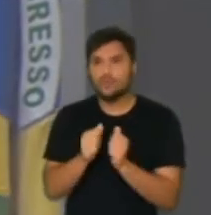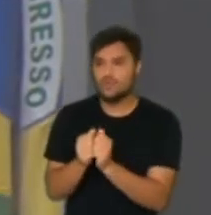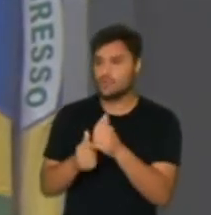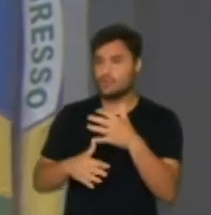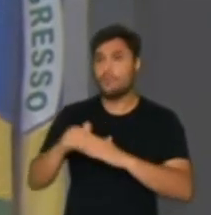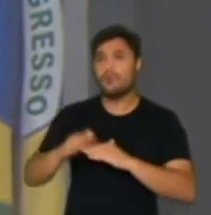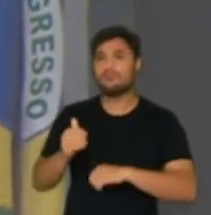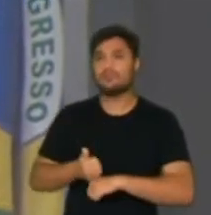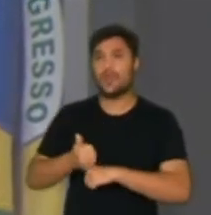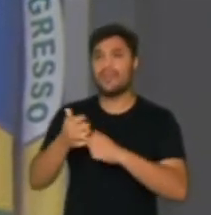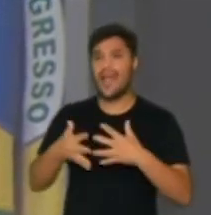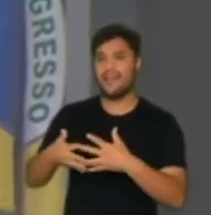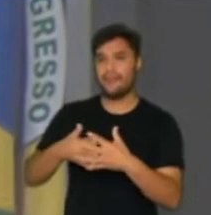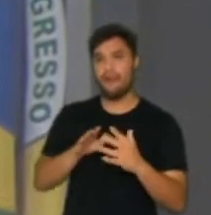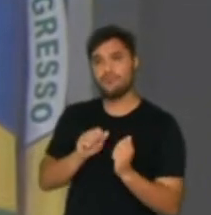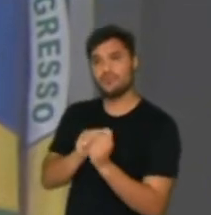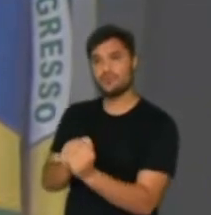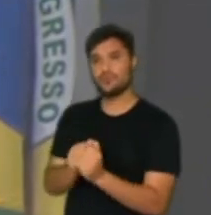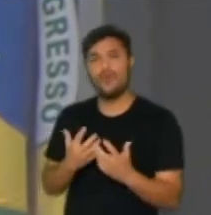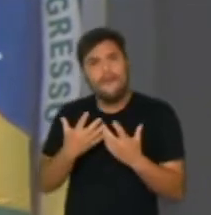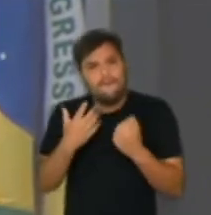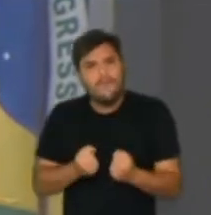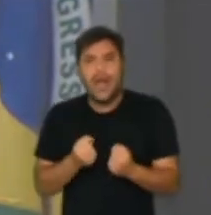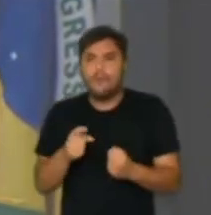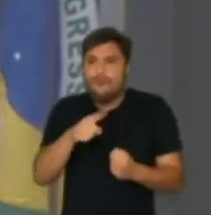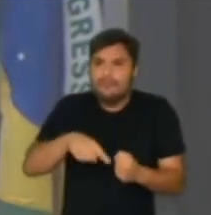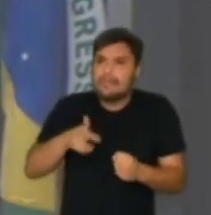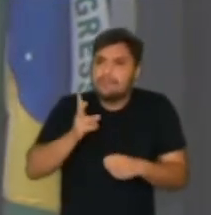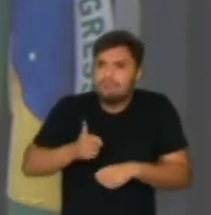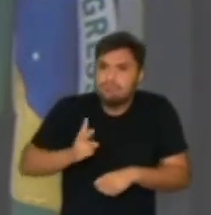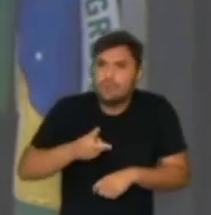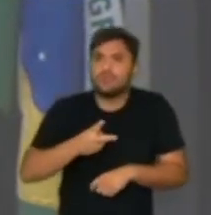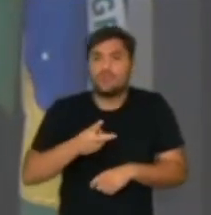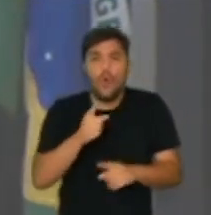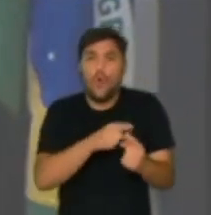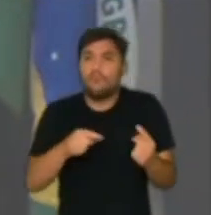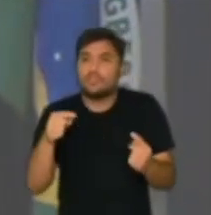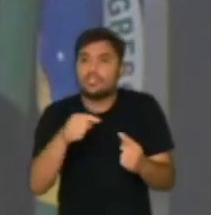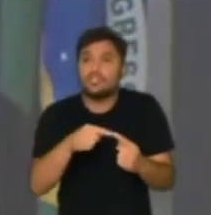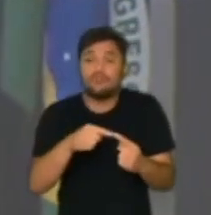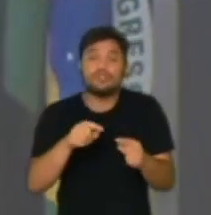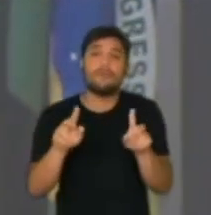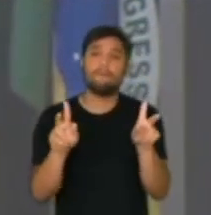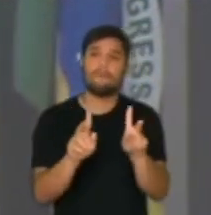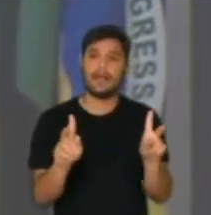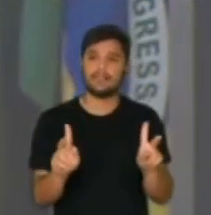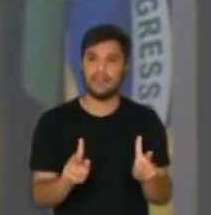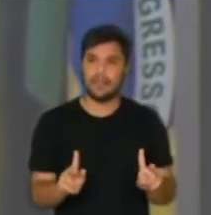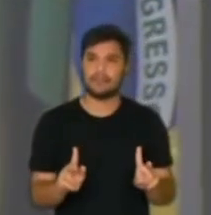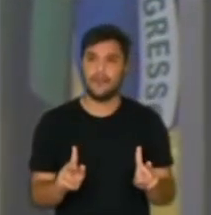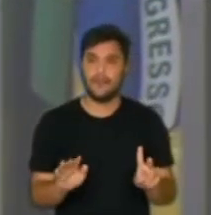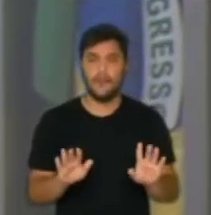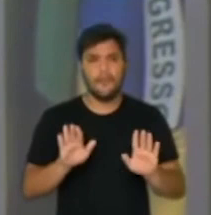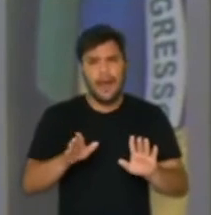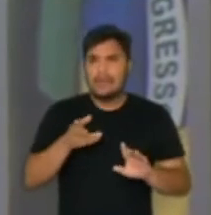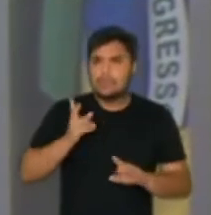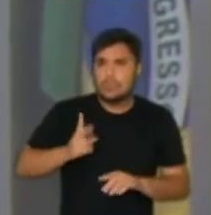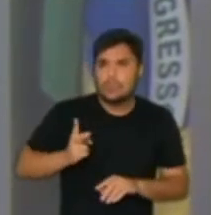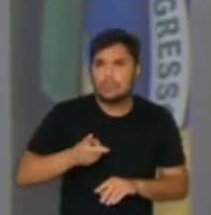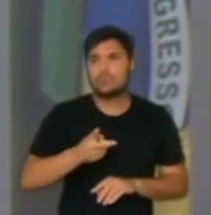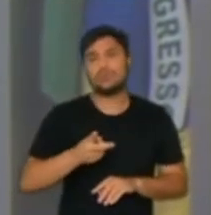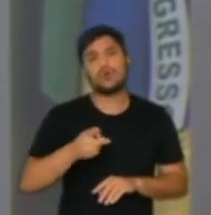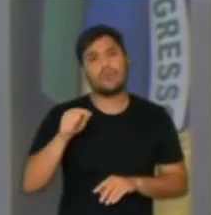E pedimos que vocês se mantenham firmes num propósito, no propósito de pacificação. Mas se mantenham firmes também